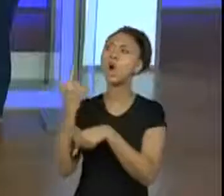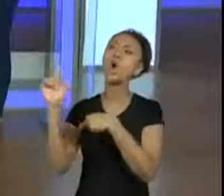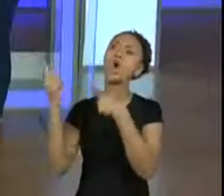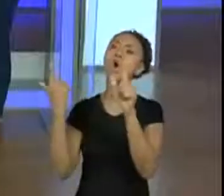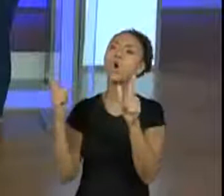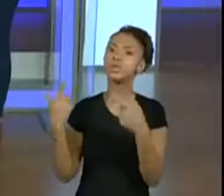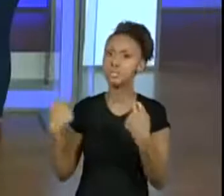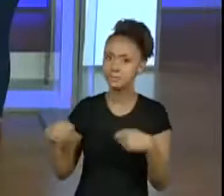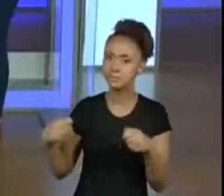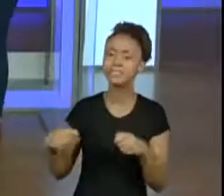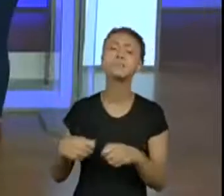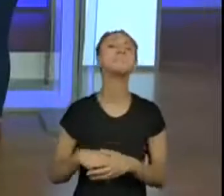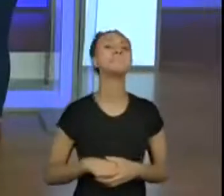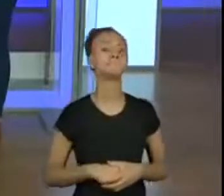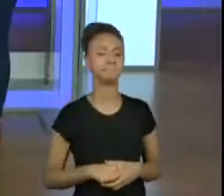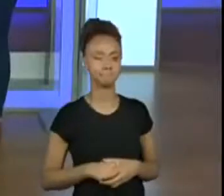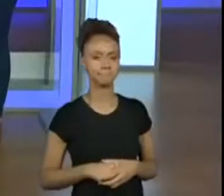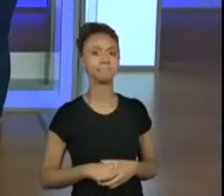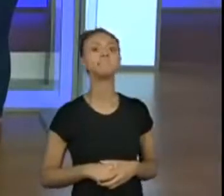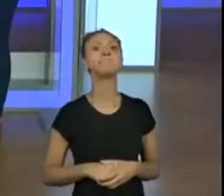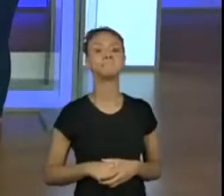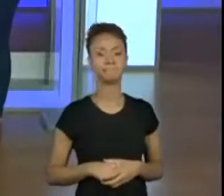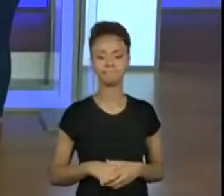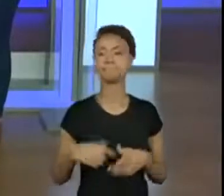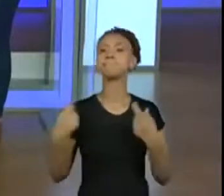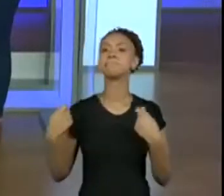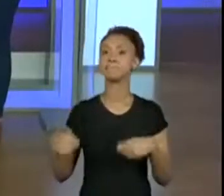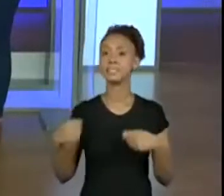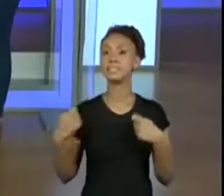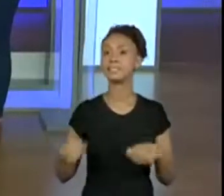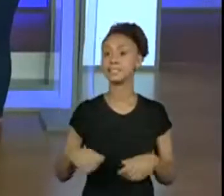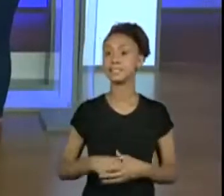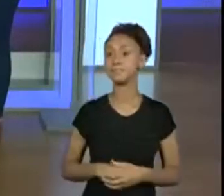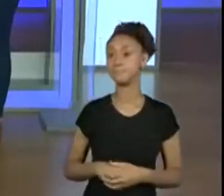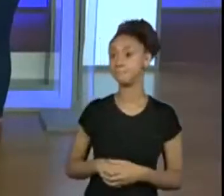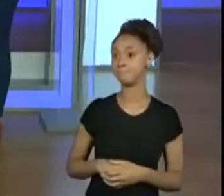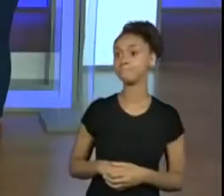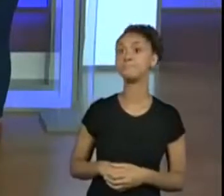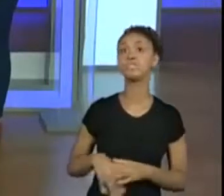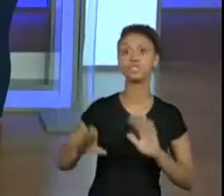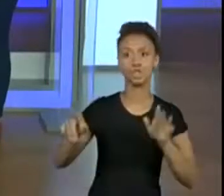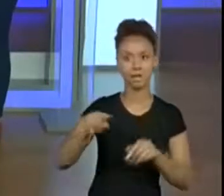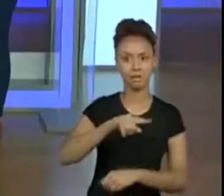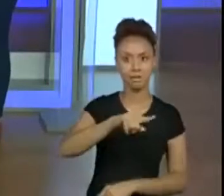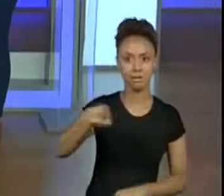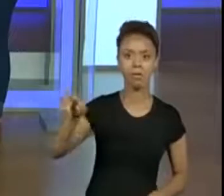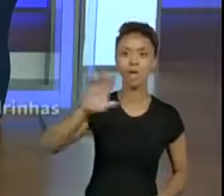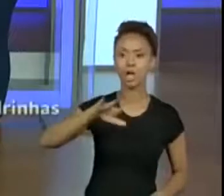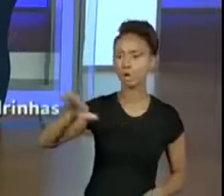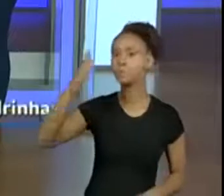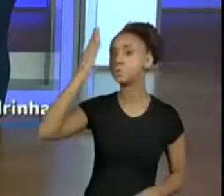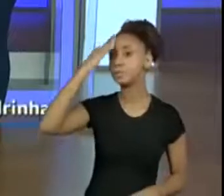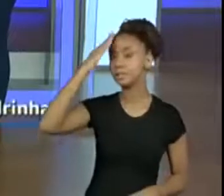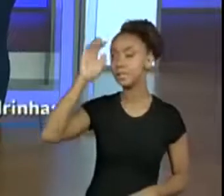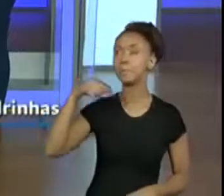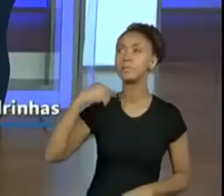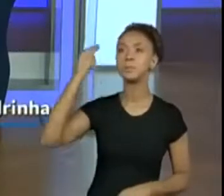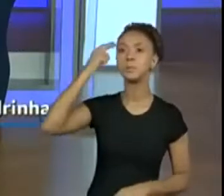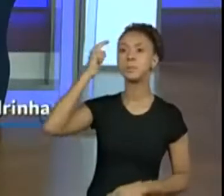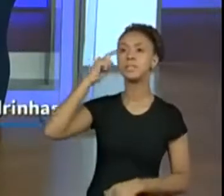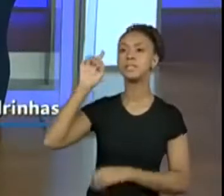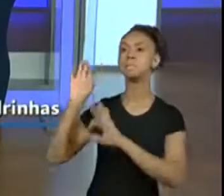Tem que pensar em mais coisas, com certeza. Mas, a professora Ana e eles também já são super ligados que, num planejamento, a gente tem que pensar